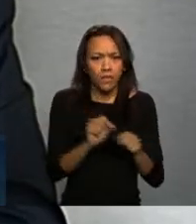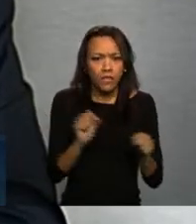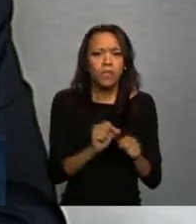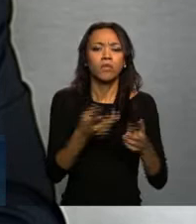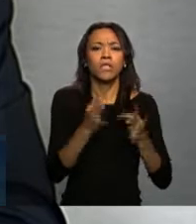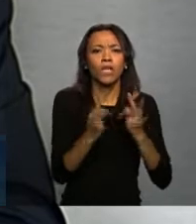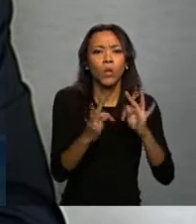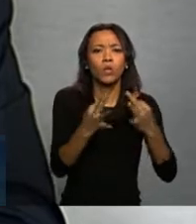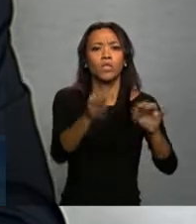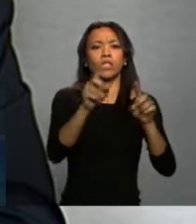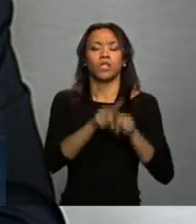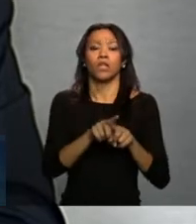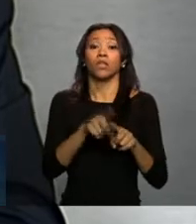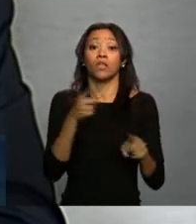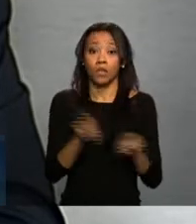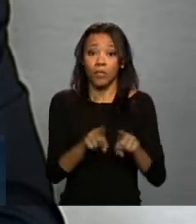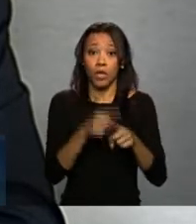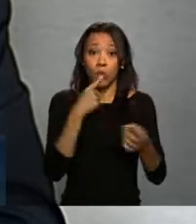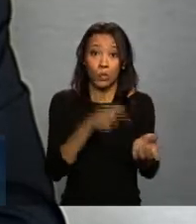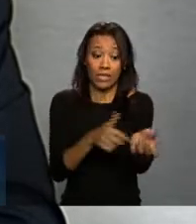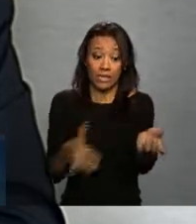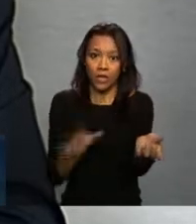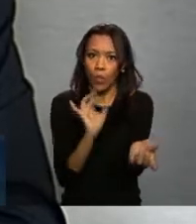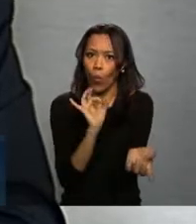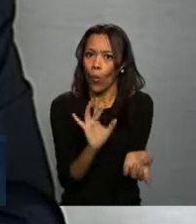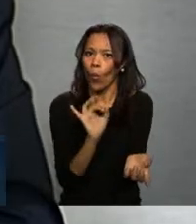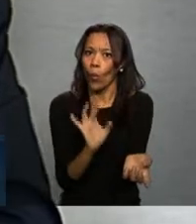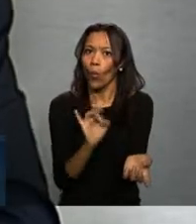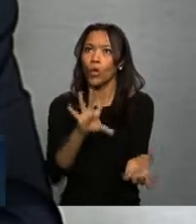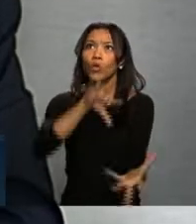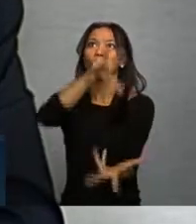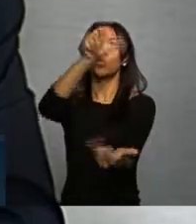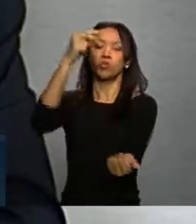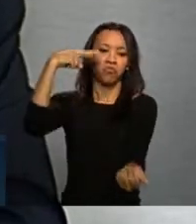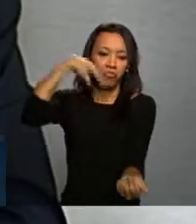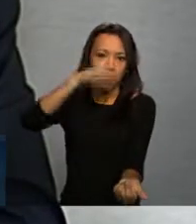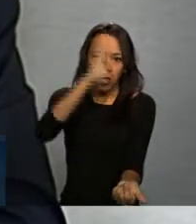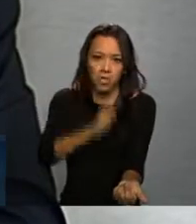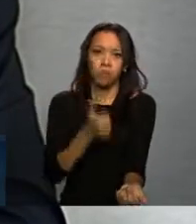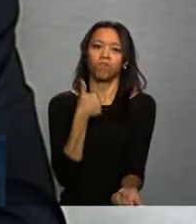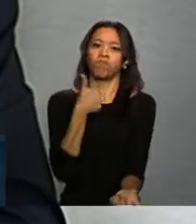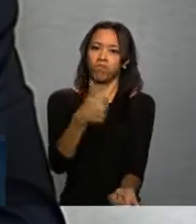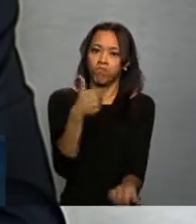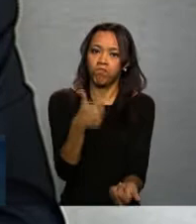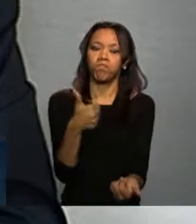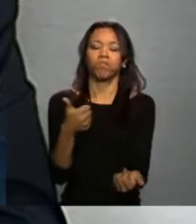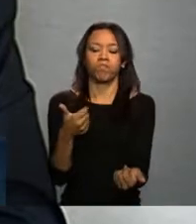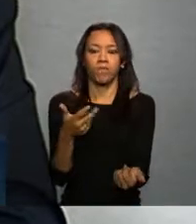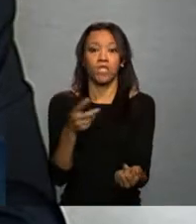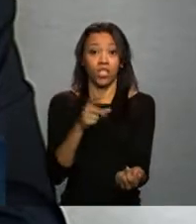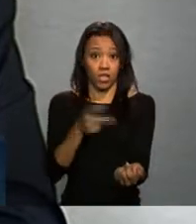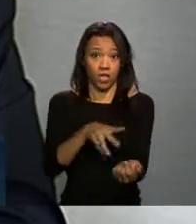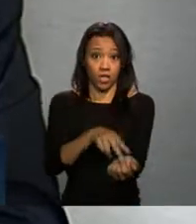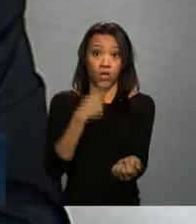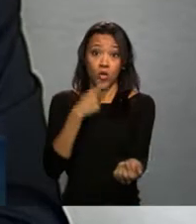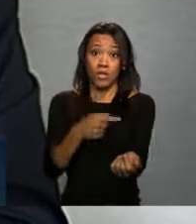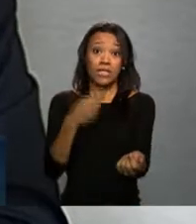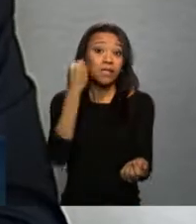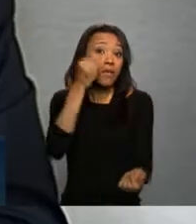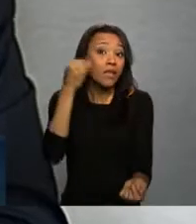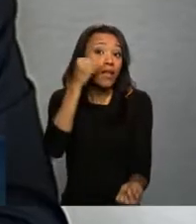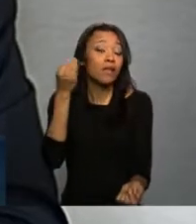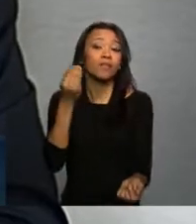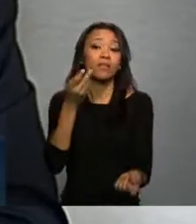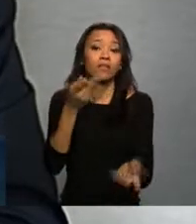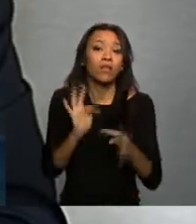produz um sangue de altíssima qualidade reconhecido internacionalmente, com capacidade hoje de exportar nossas experiências, nossas